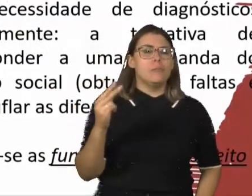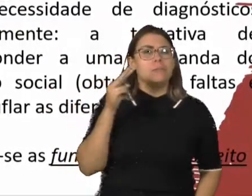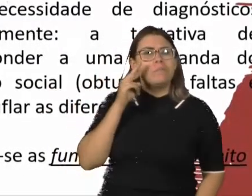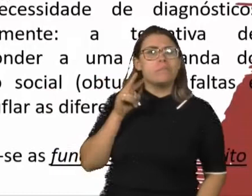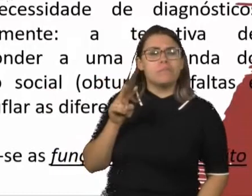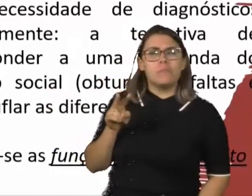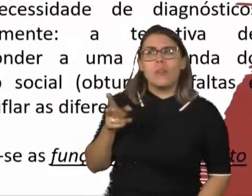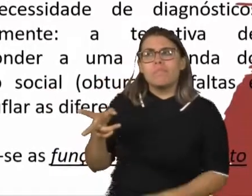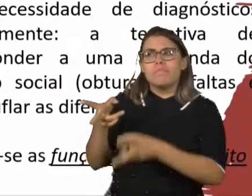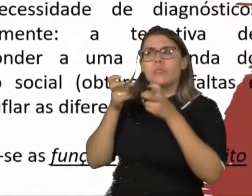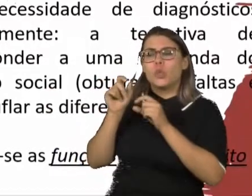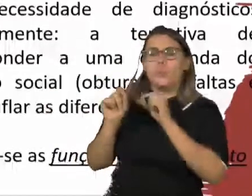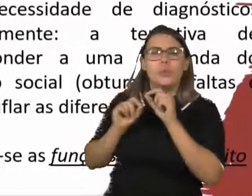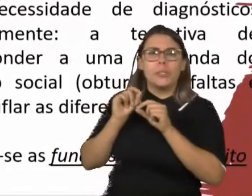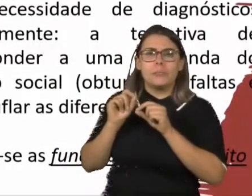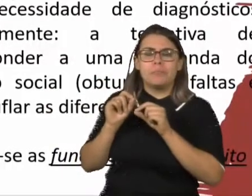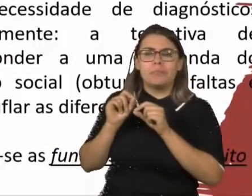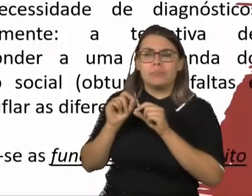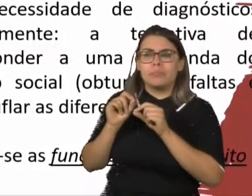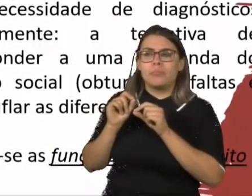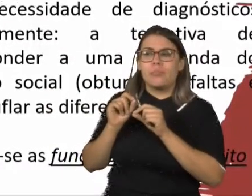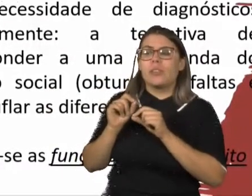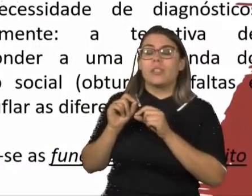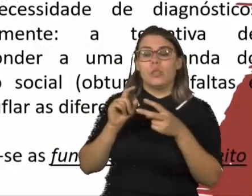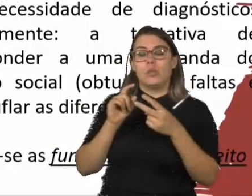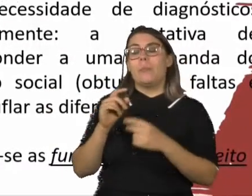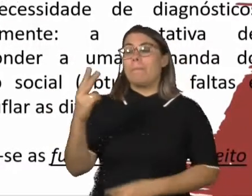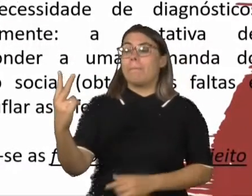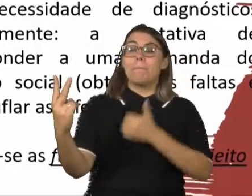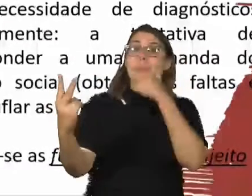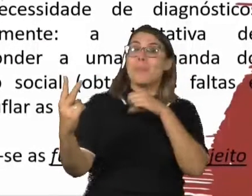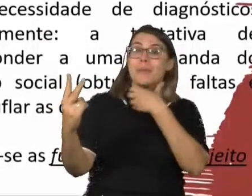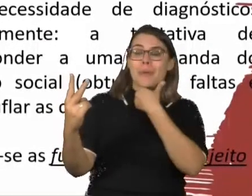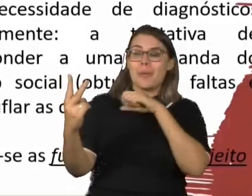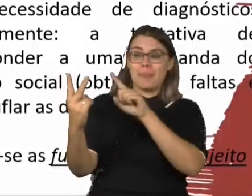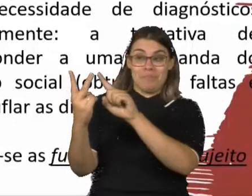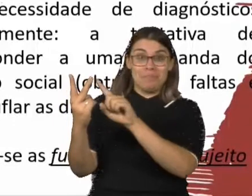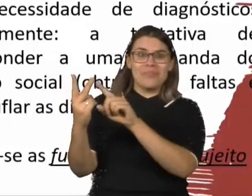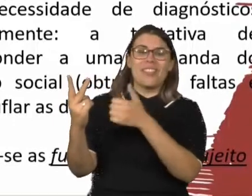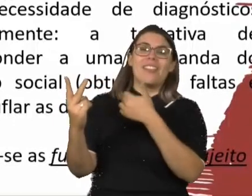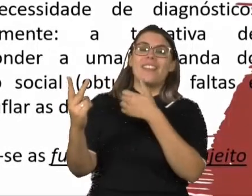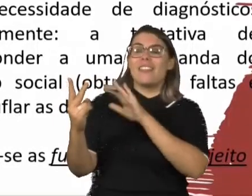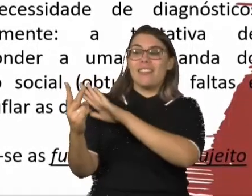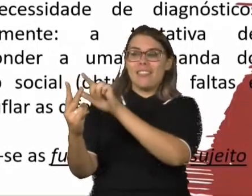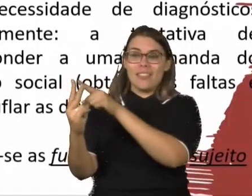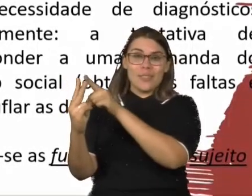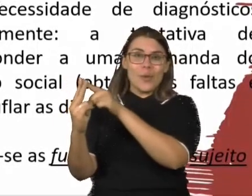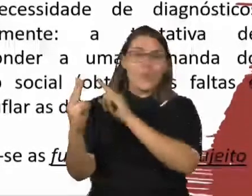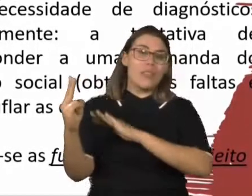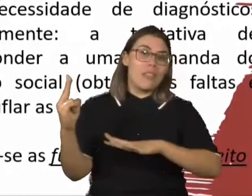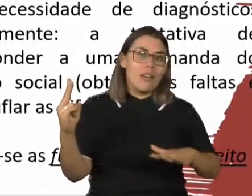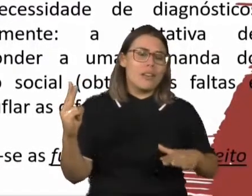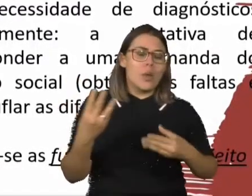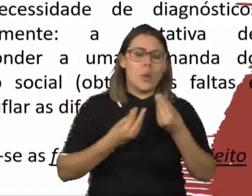que eles imaginam que é um prejuízo para a criança. Então, a gente tem a demanda dupla, a demanda dos pais e a demanda da própria criança. Por isso